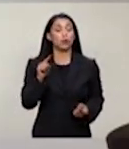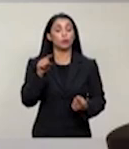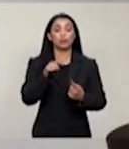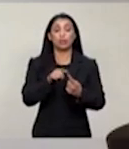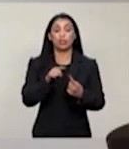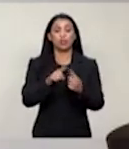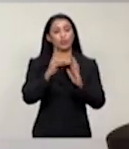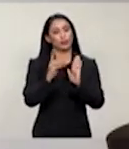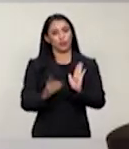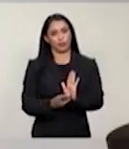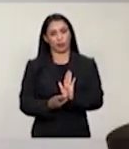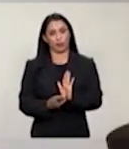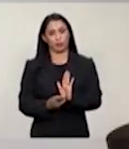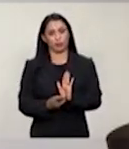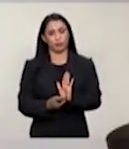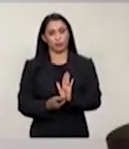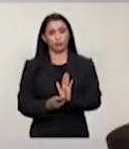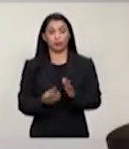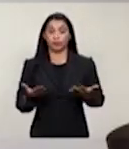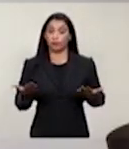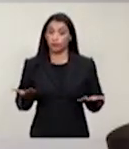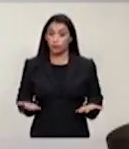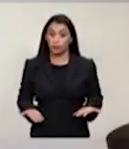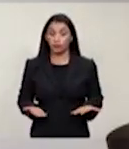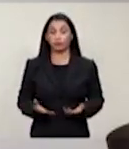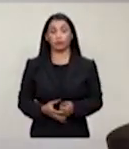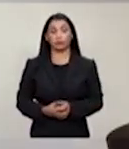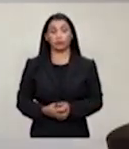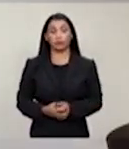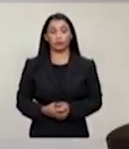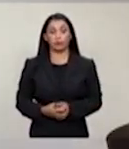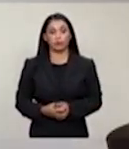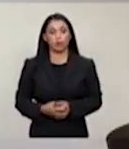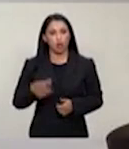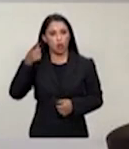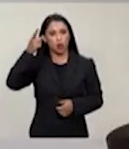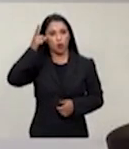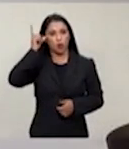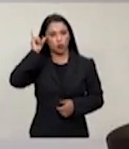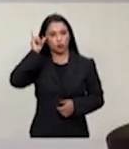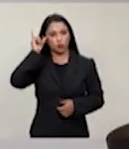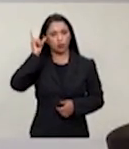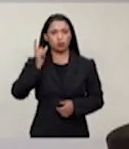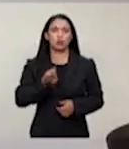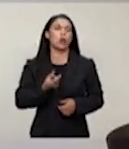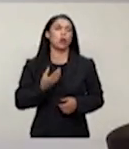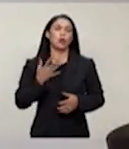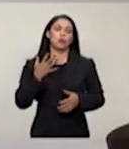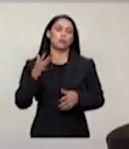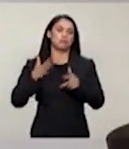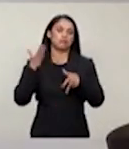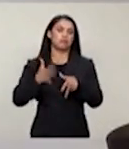Décio Nascimento Guimarães, representante da ABPI. Ontem, dito por alguns expositores que nos